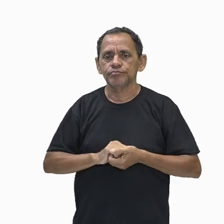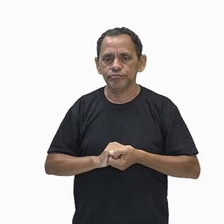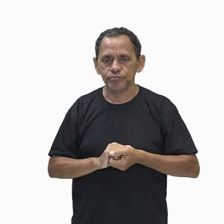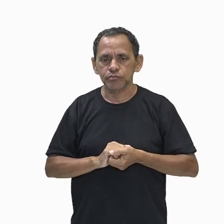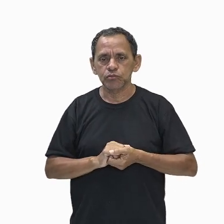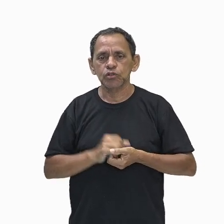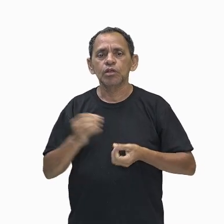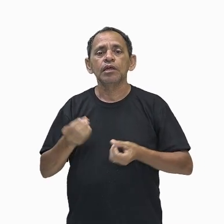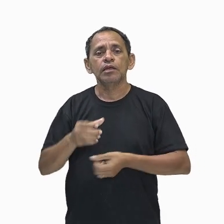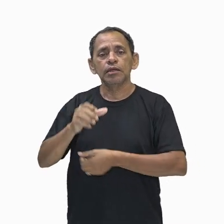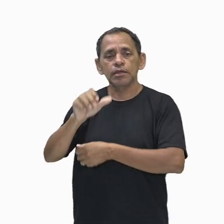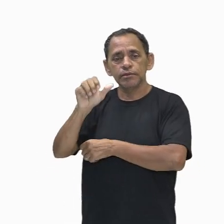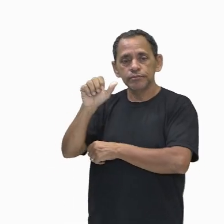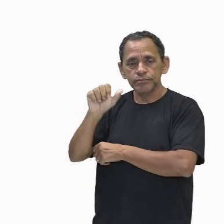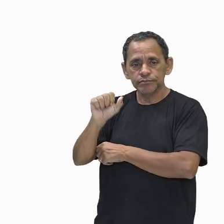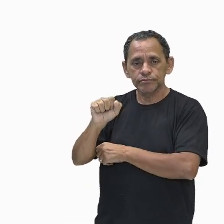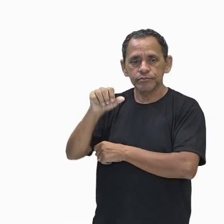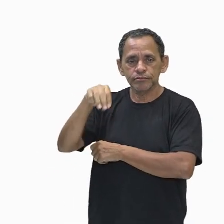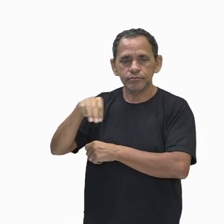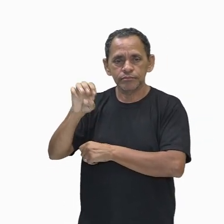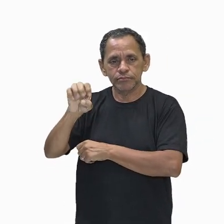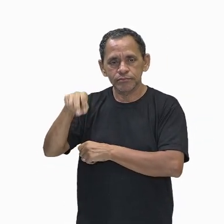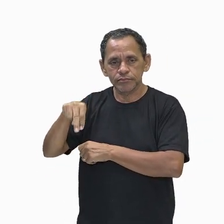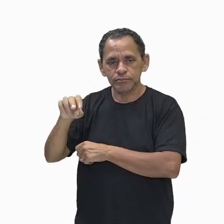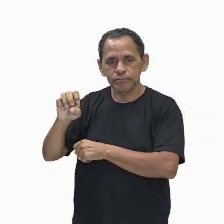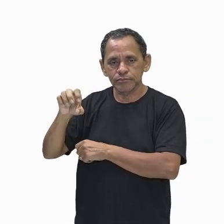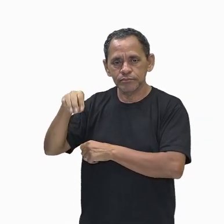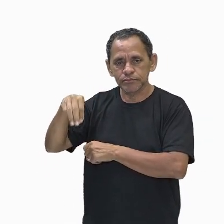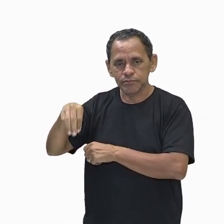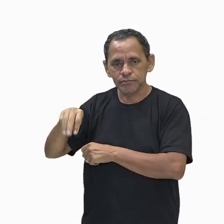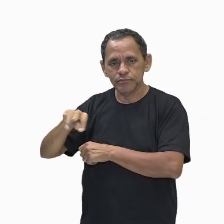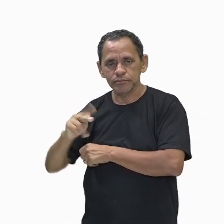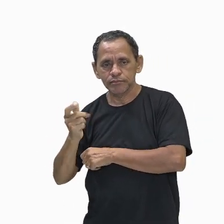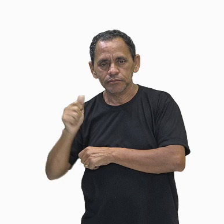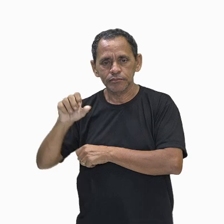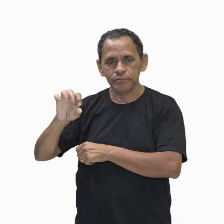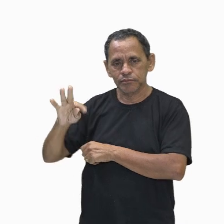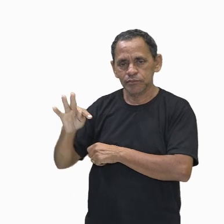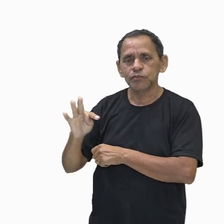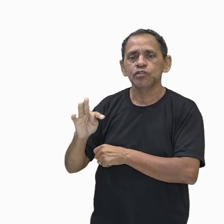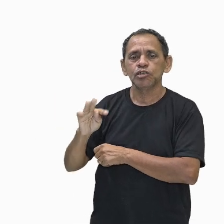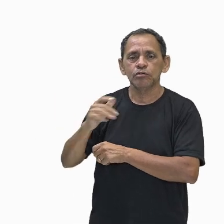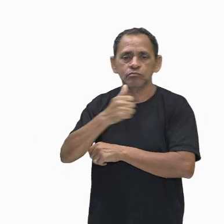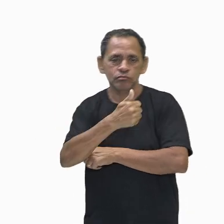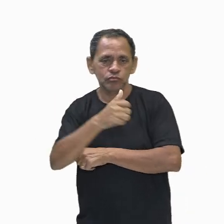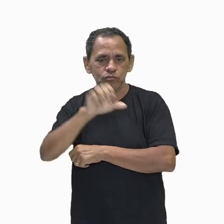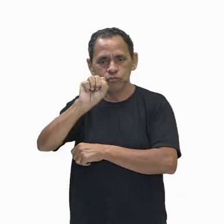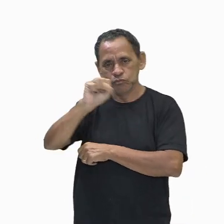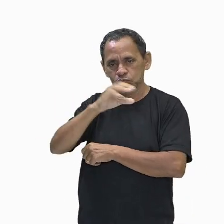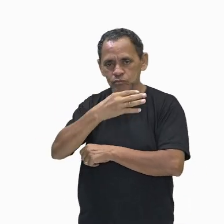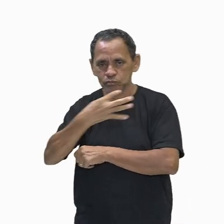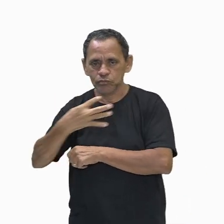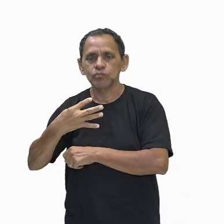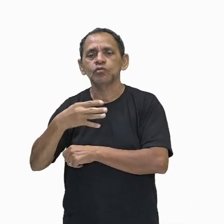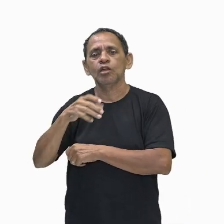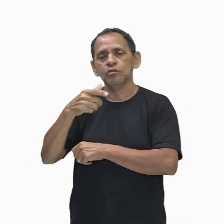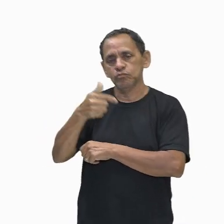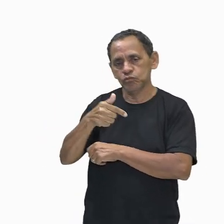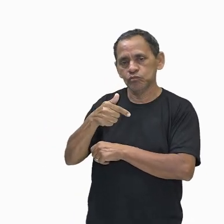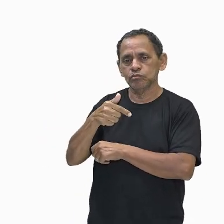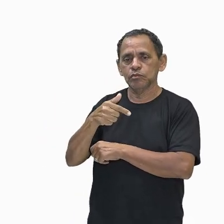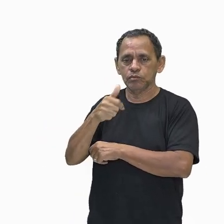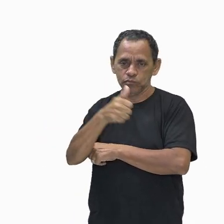Amenemate III. É reconhecido como o maior faraó do Médio Império no Egito.